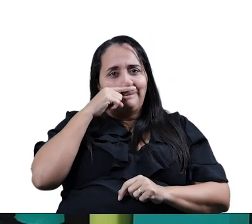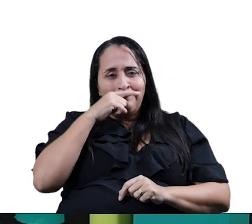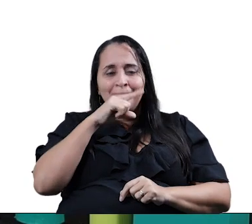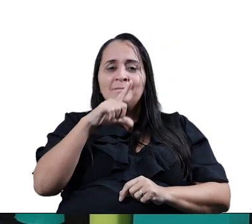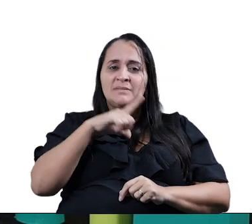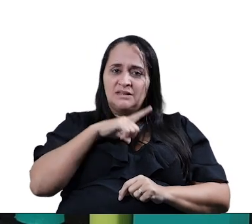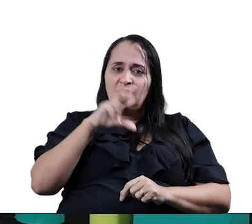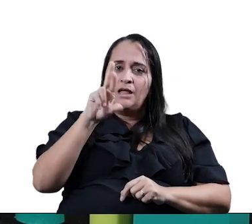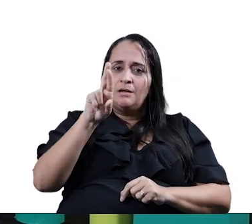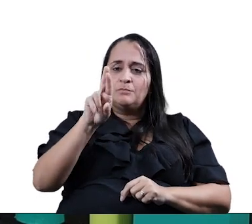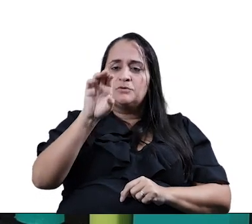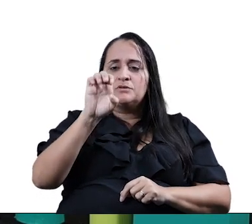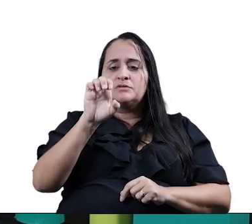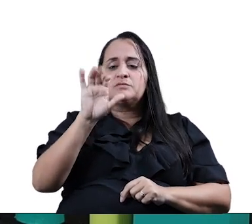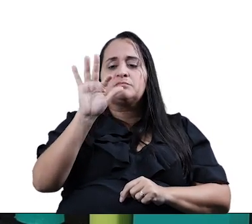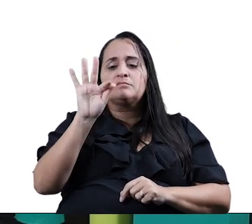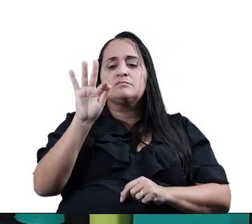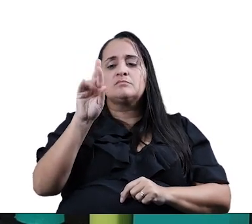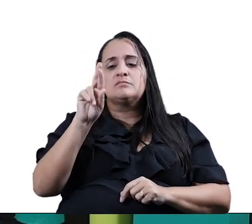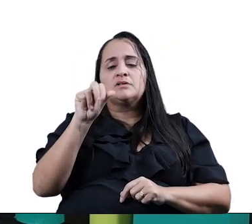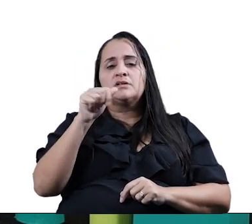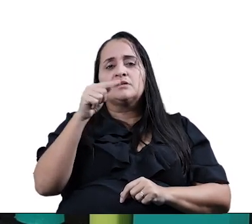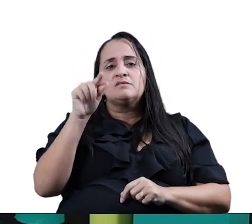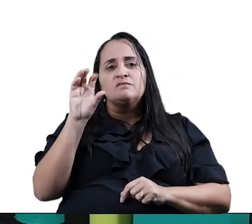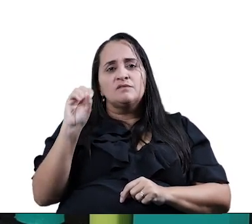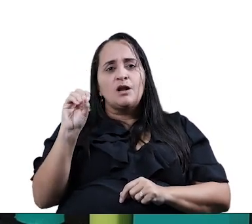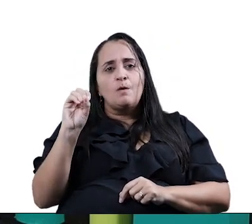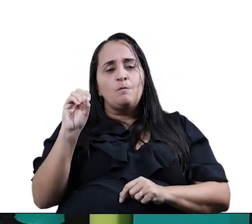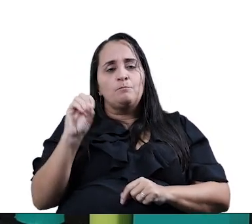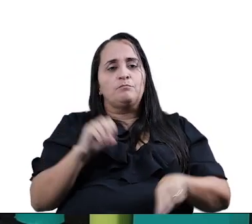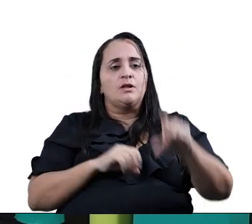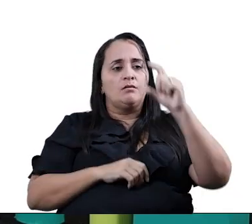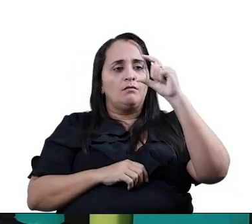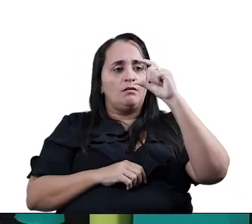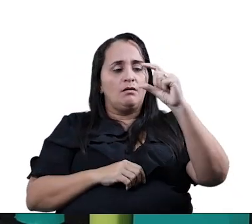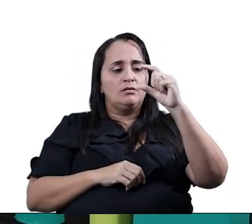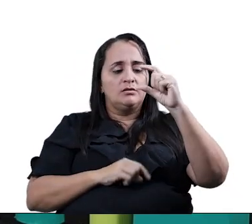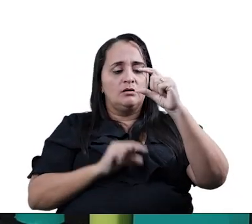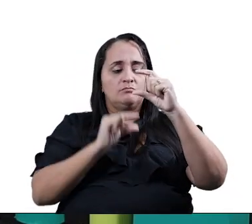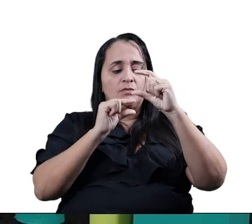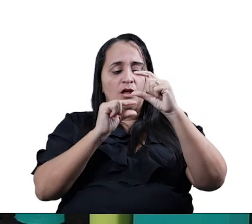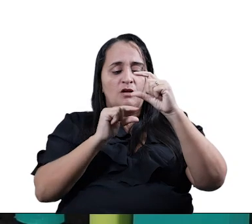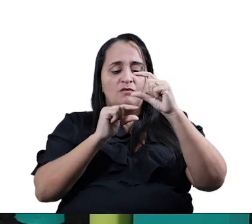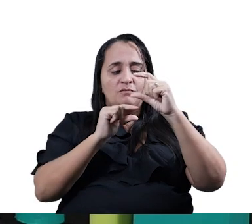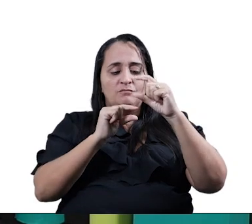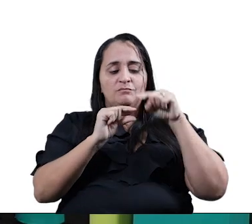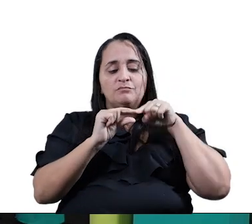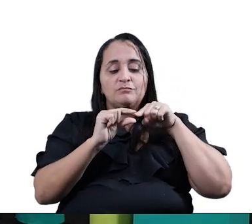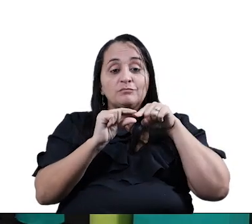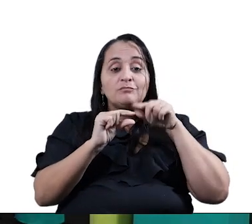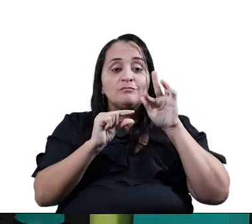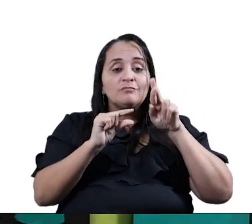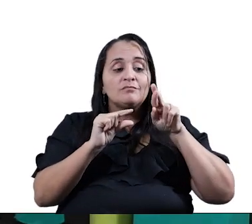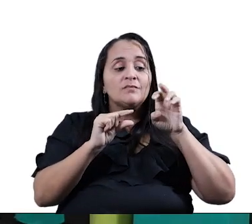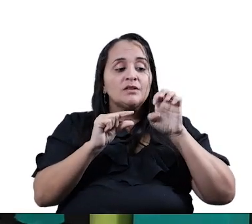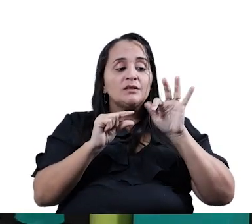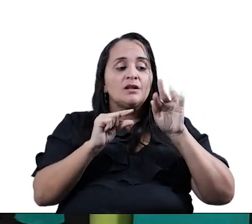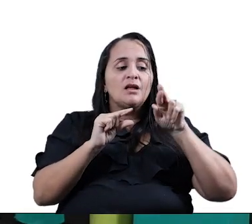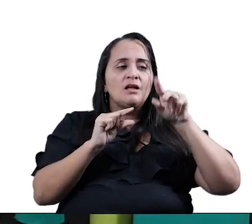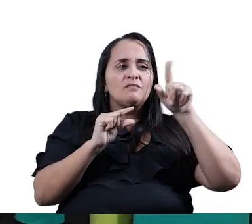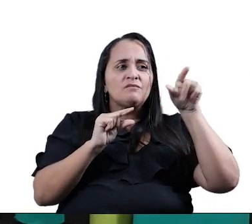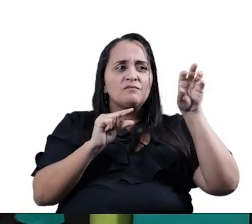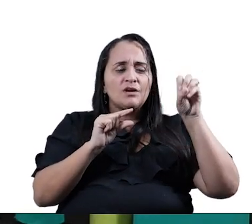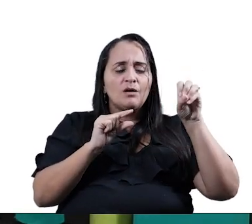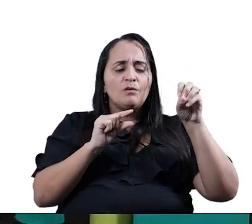Temos o refrão Canta outro, o refrão que se repete Canta outro, o refrão que se